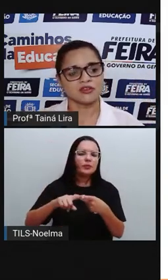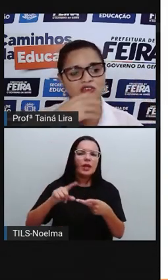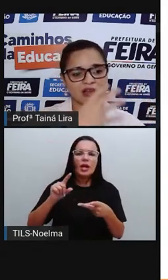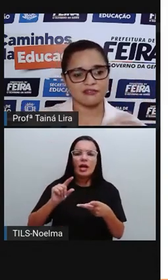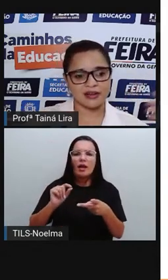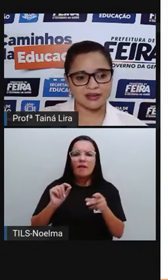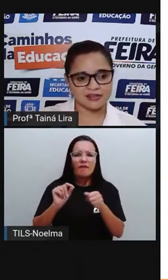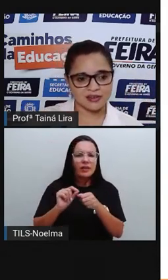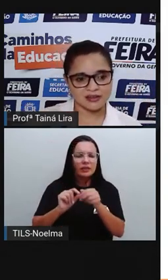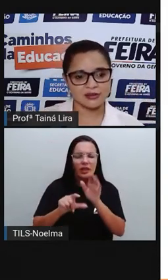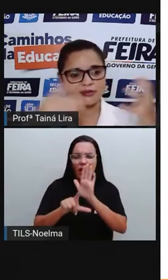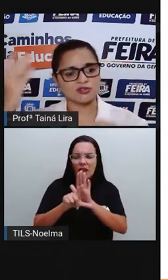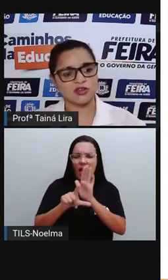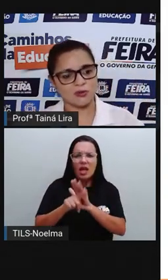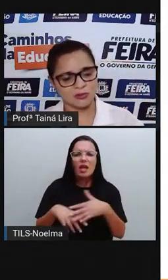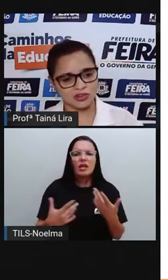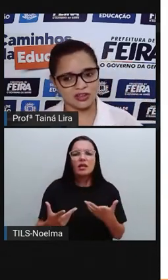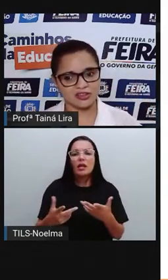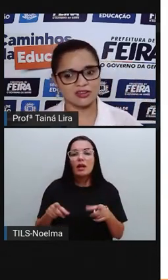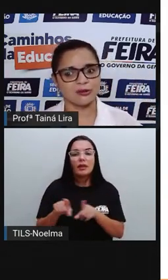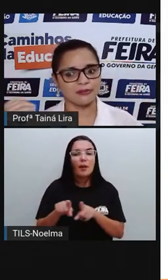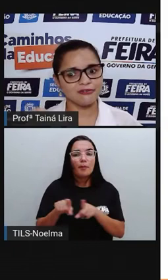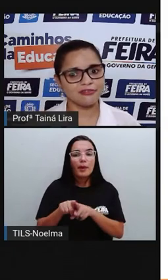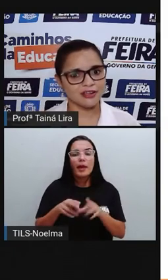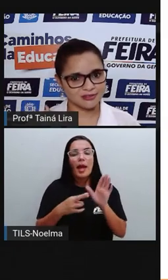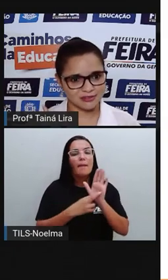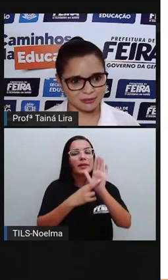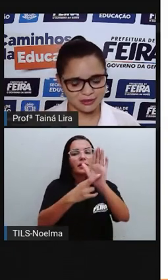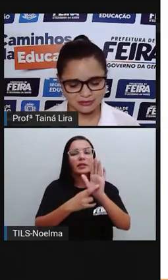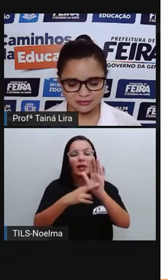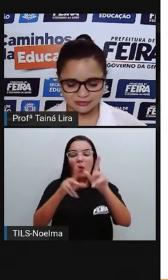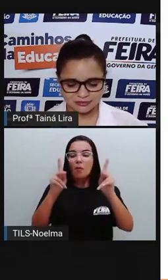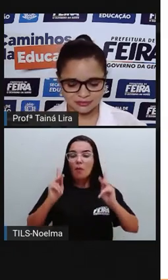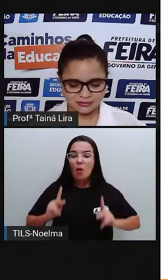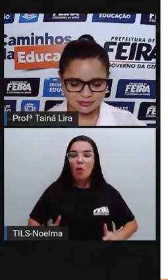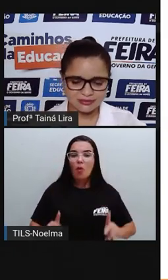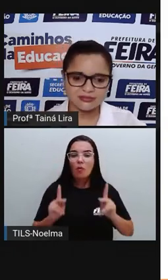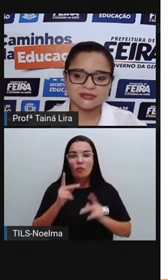né, de levar ali as reclamações da comunidade até o prefeito, tá bom?